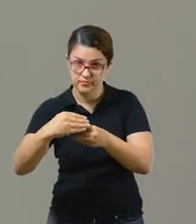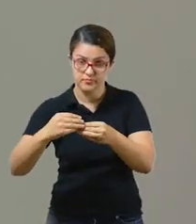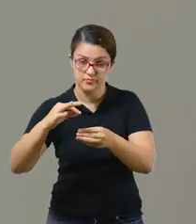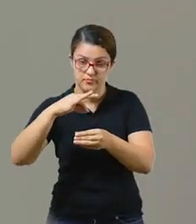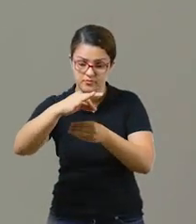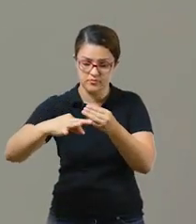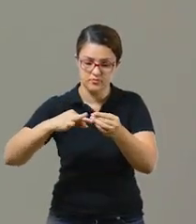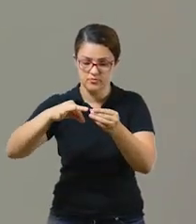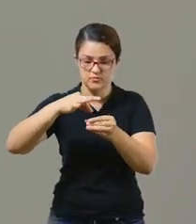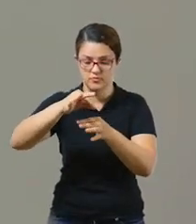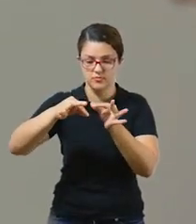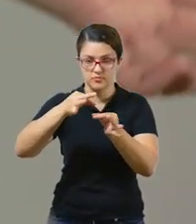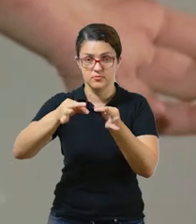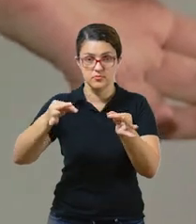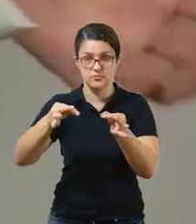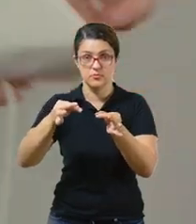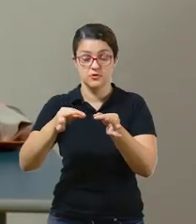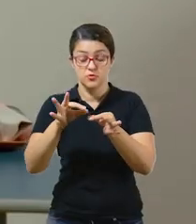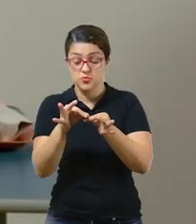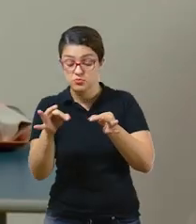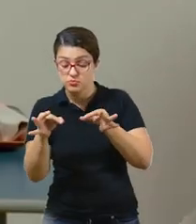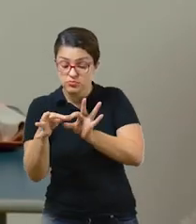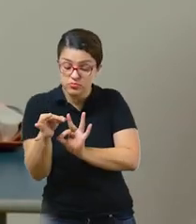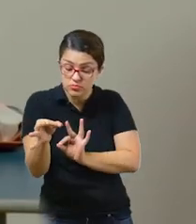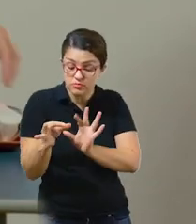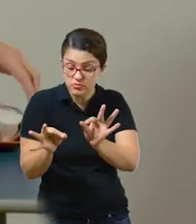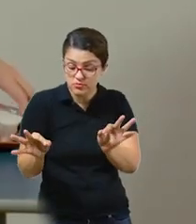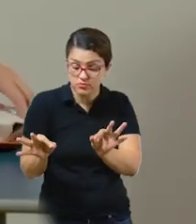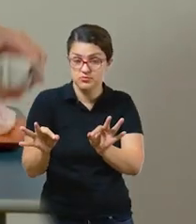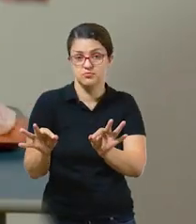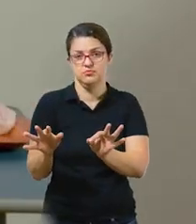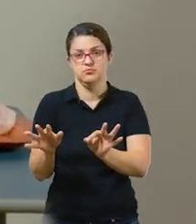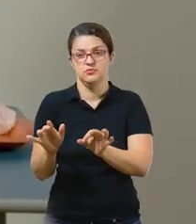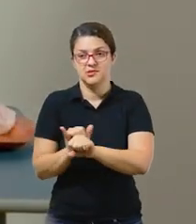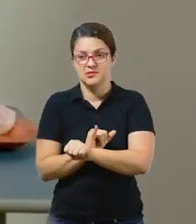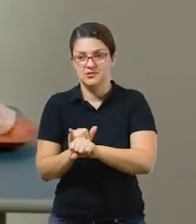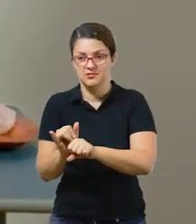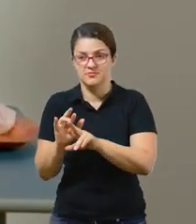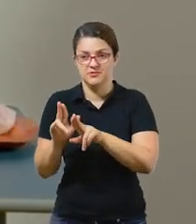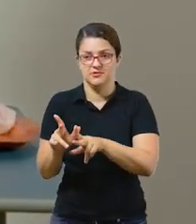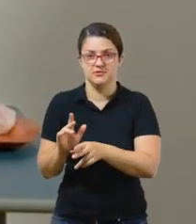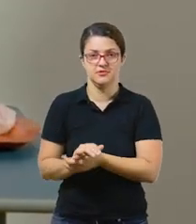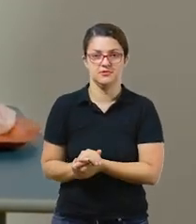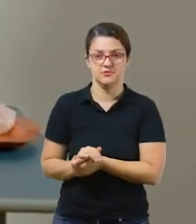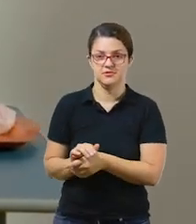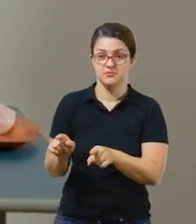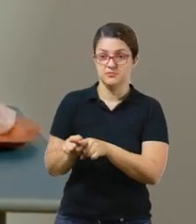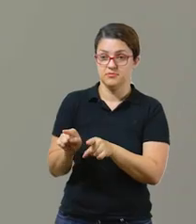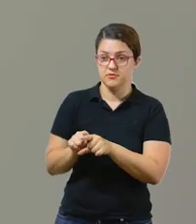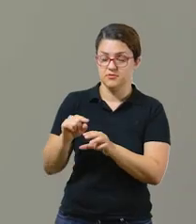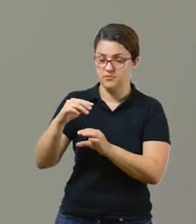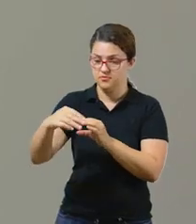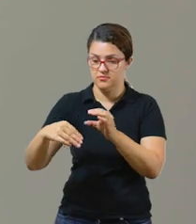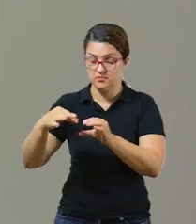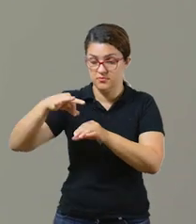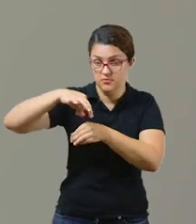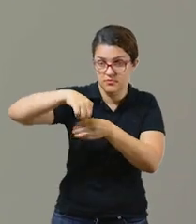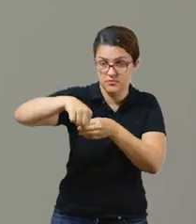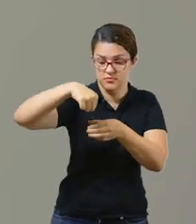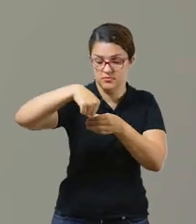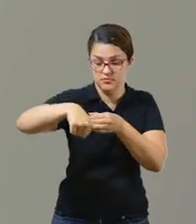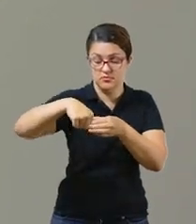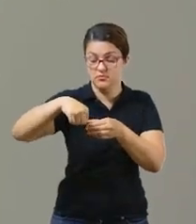lacinho e ele vai ter uma outra maneira de desembrulhar o brinquedinho dele. E aqui eu coloquei com fita adesiva, então ele vai achar a pontinha